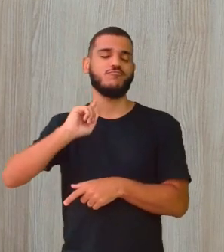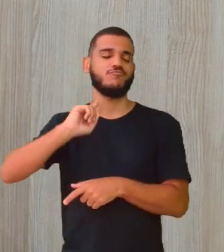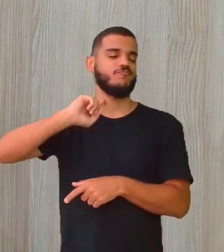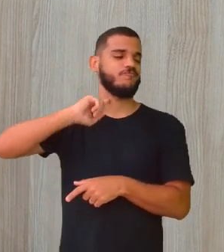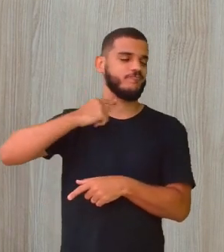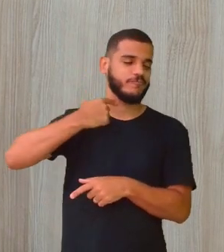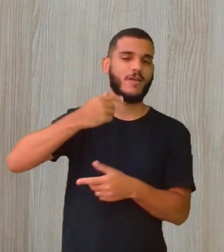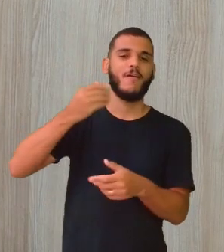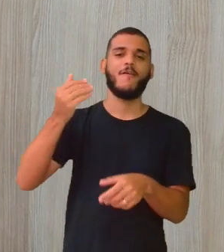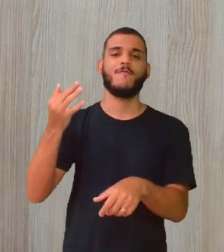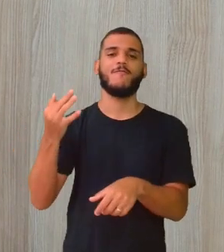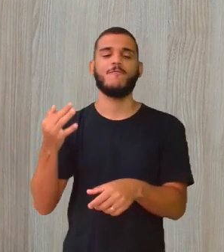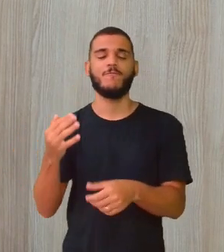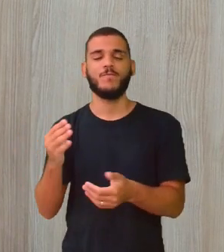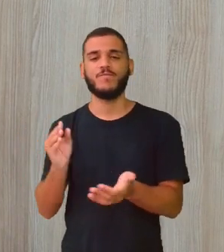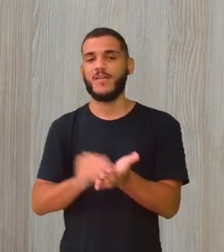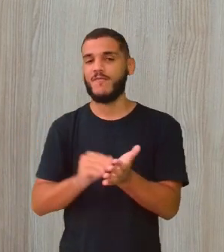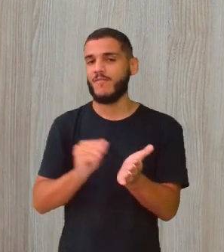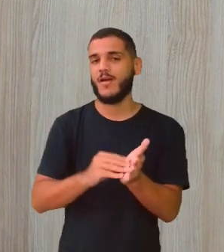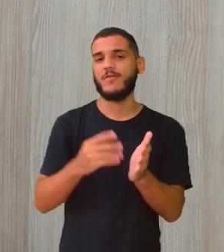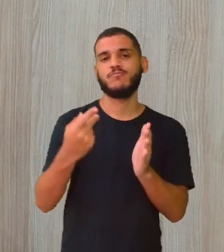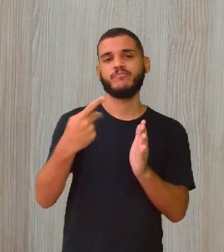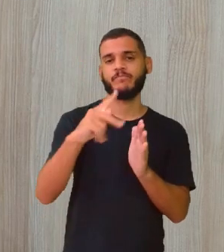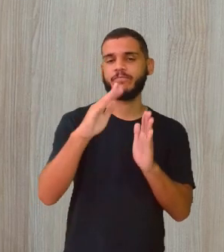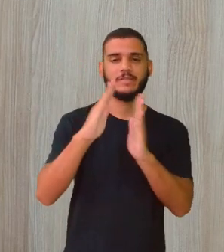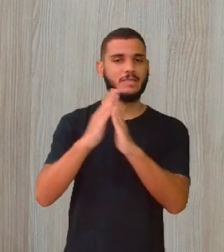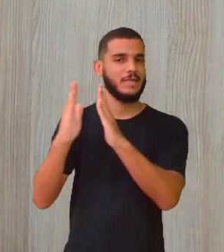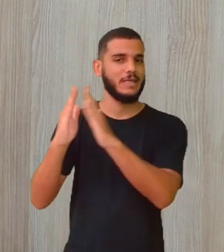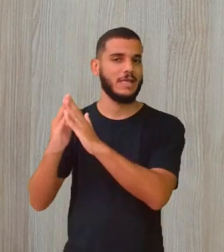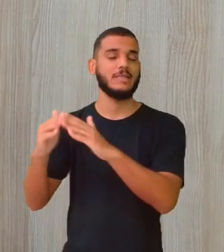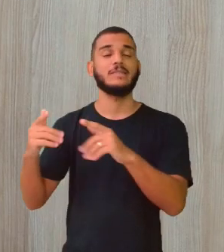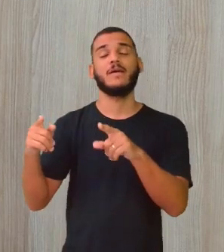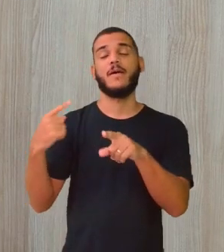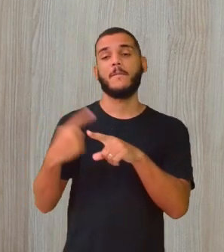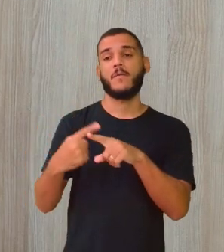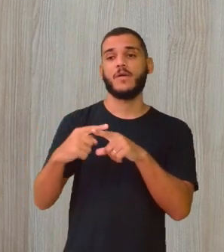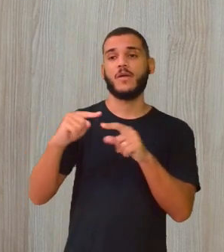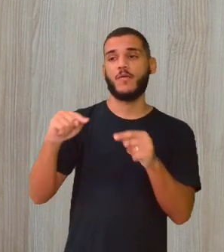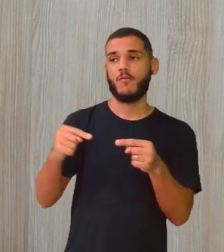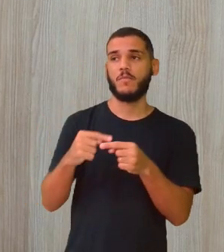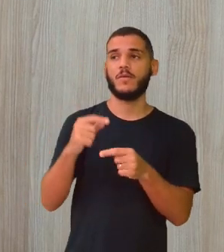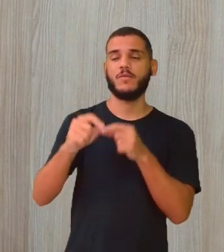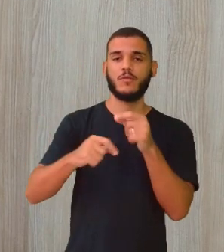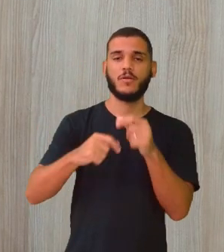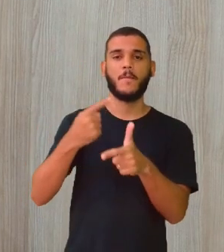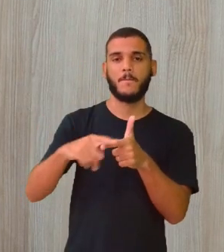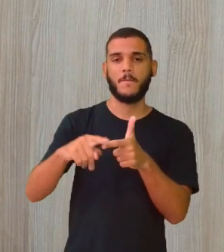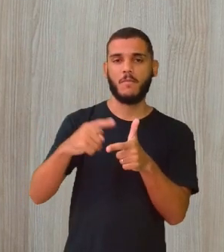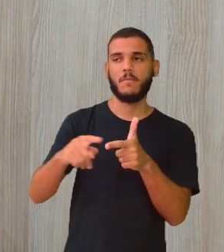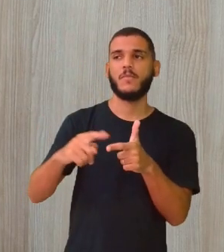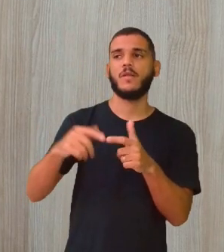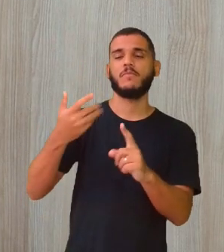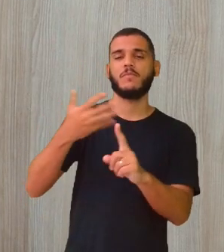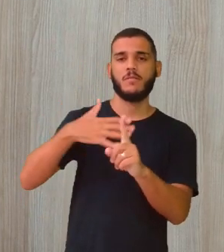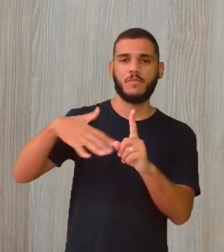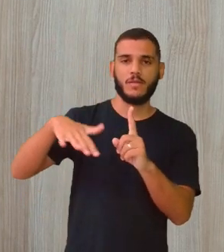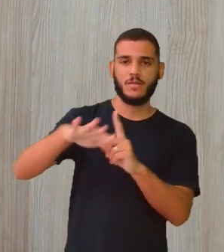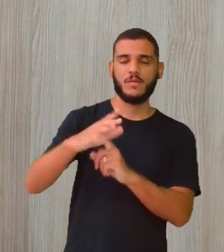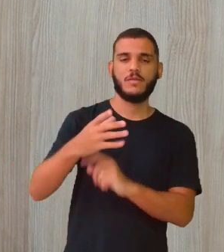águas que faltam nas nossas casas, já vem aí dessa problemática toda ambiental que a gente vive nos dias atuais.